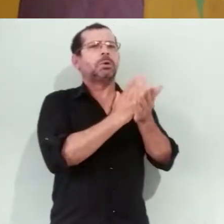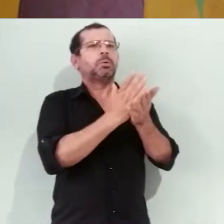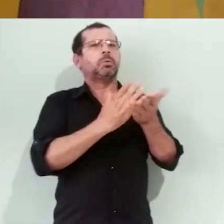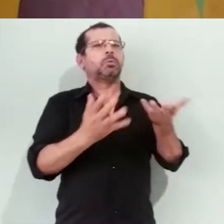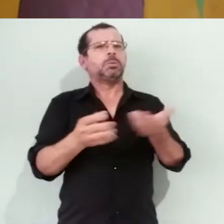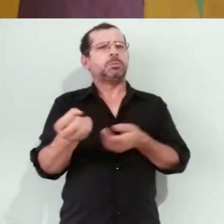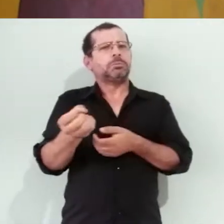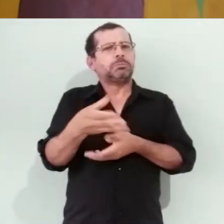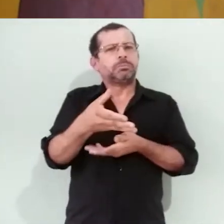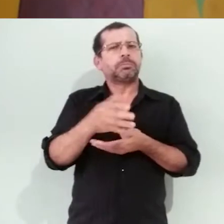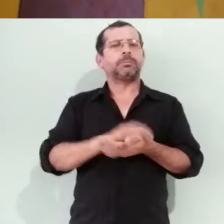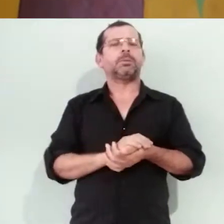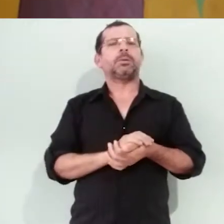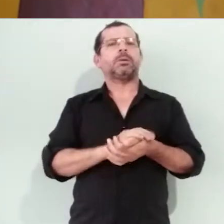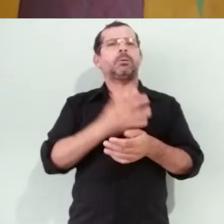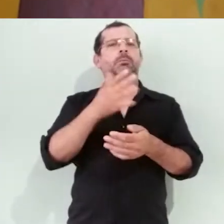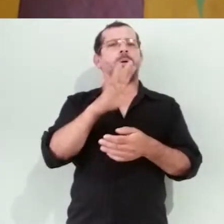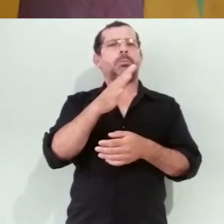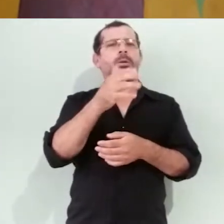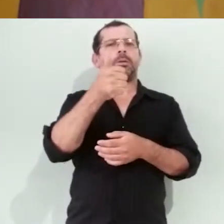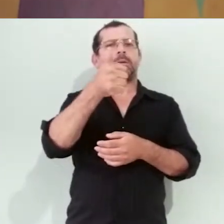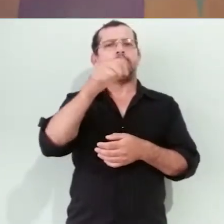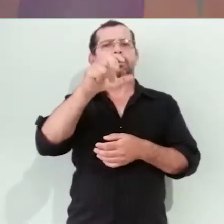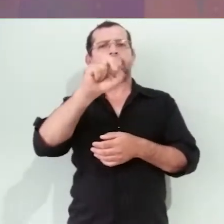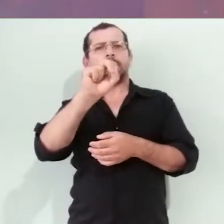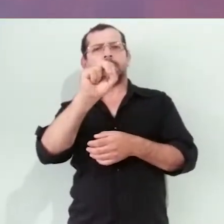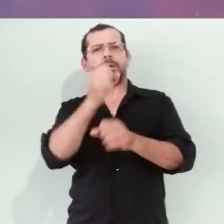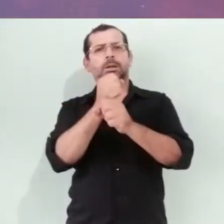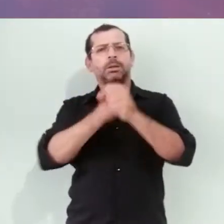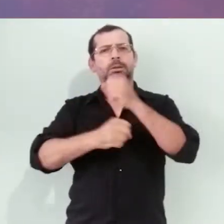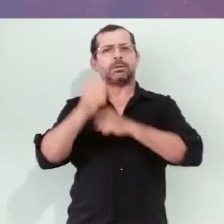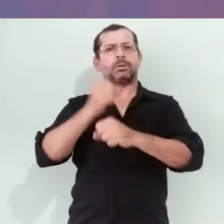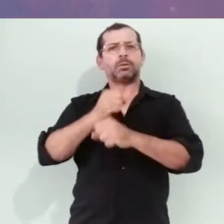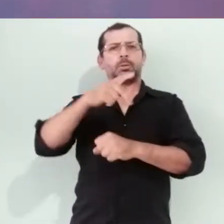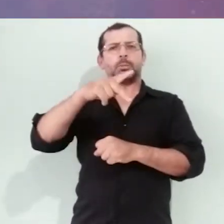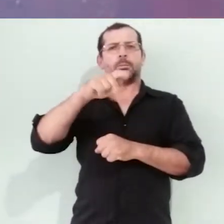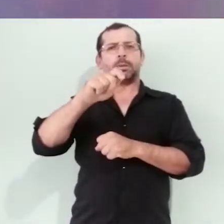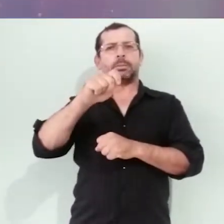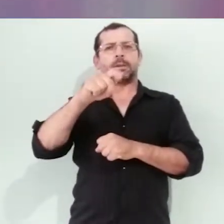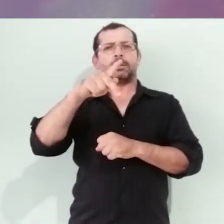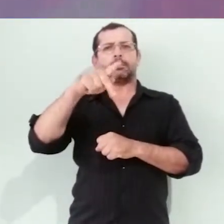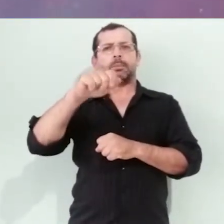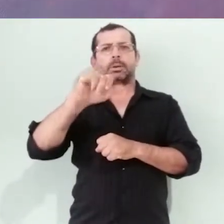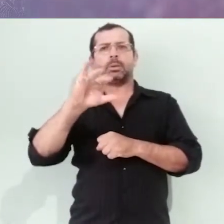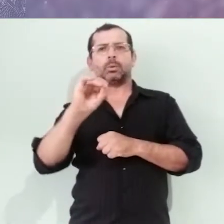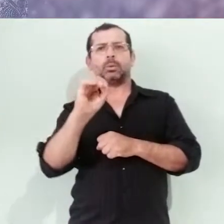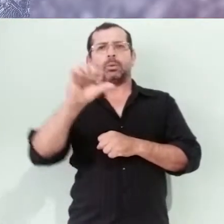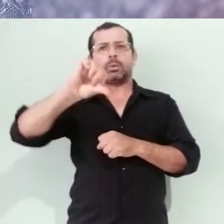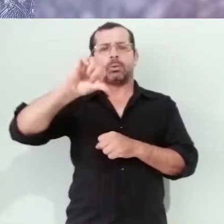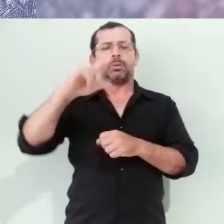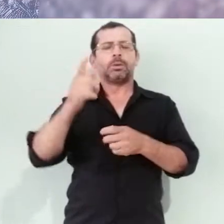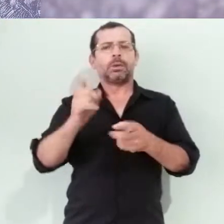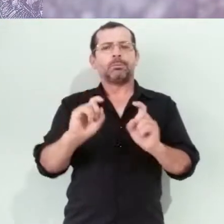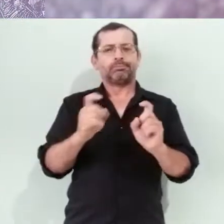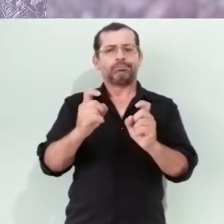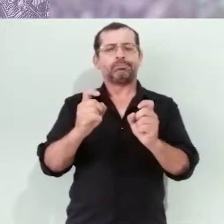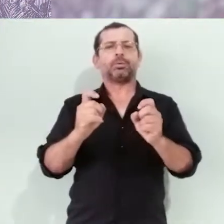Há 150 anos, o Papa Pio IX, durante o Conselho Vaticano I,